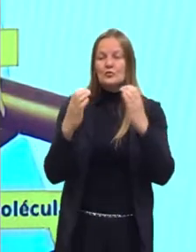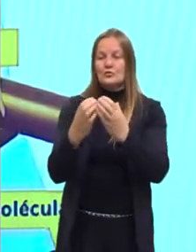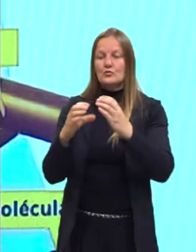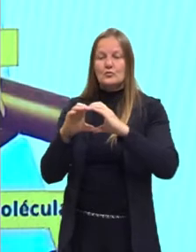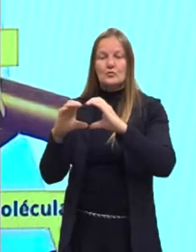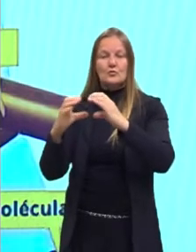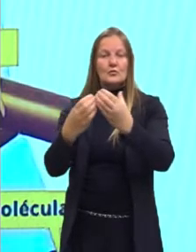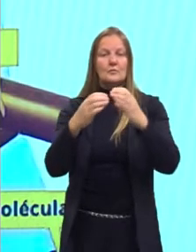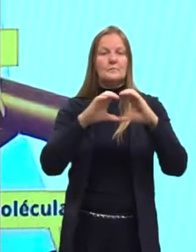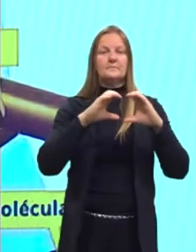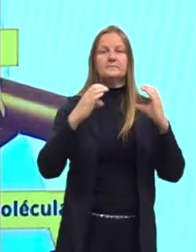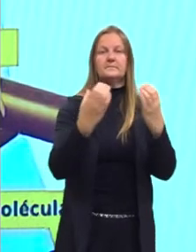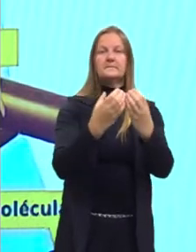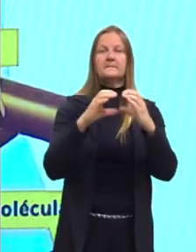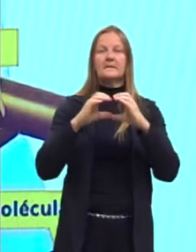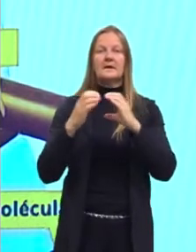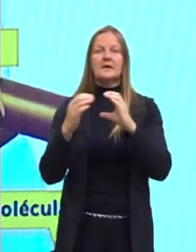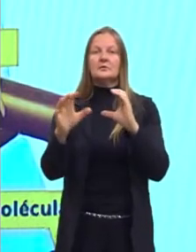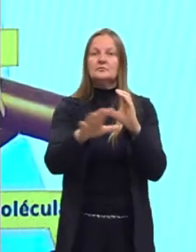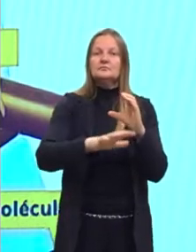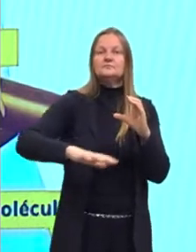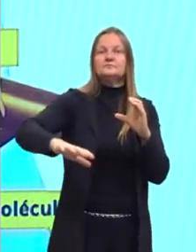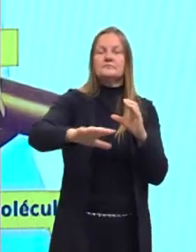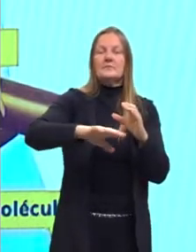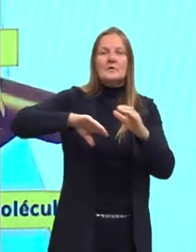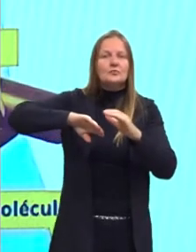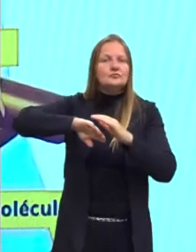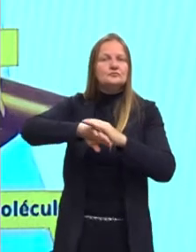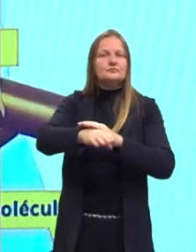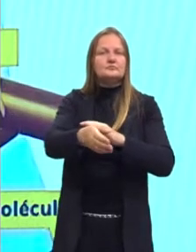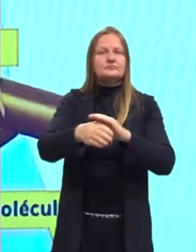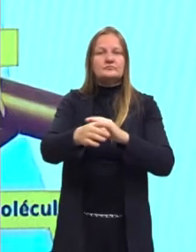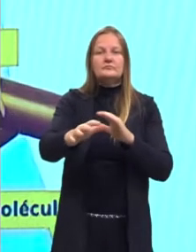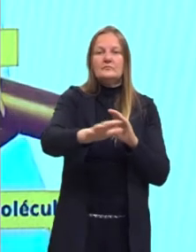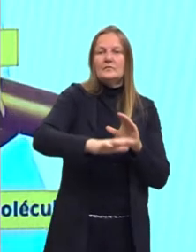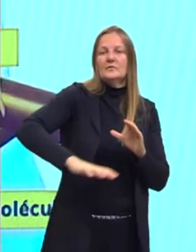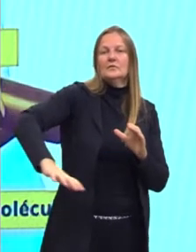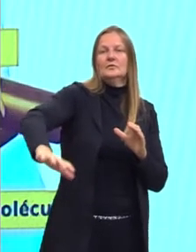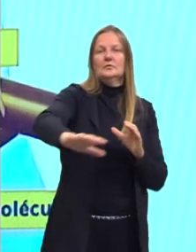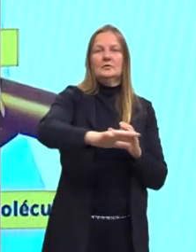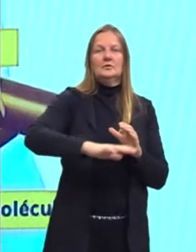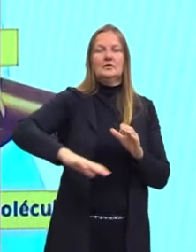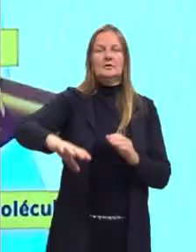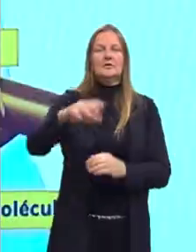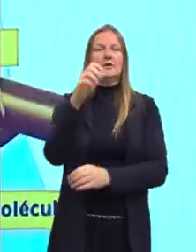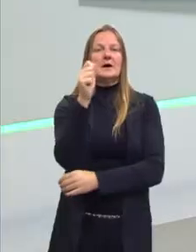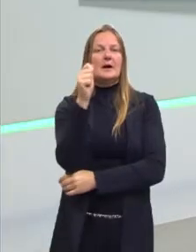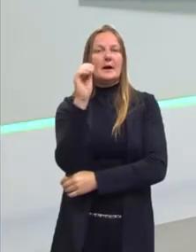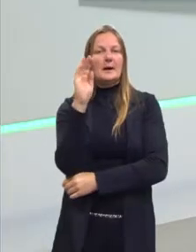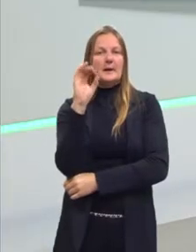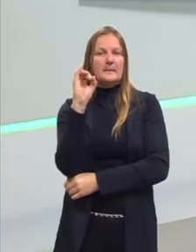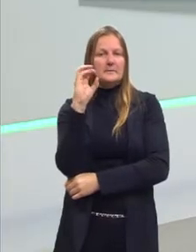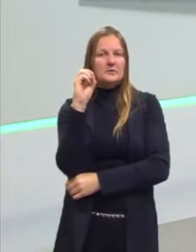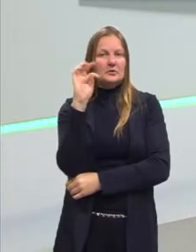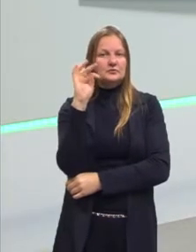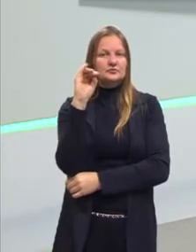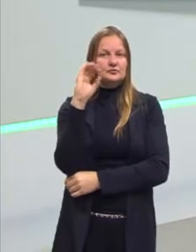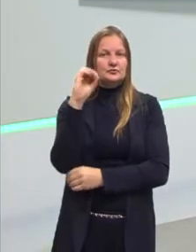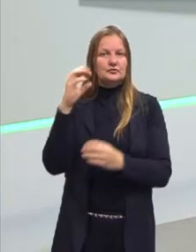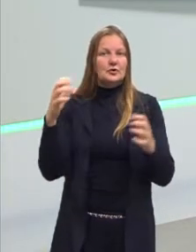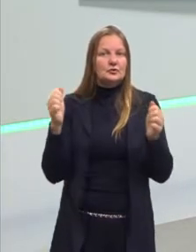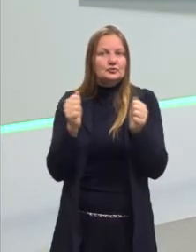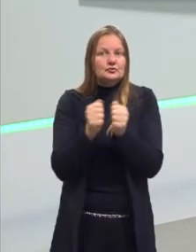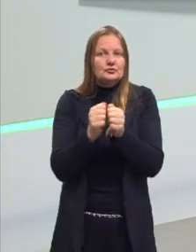né? Que são os fatores bióticos, mais o ambiente, que são os fatores abióticos. E aí,